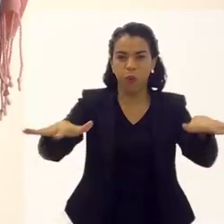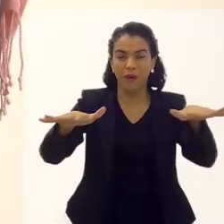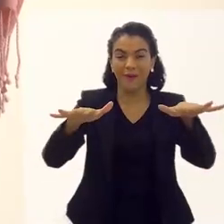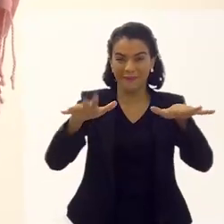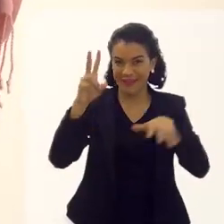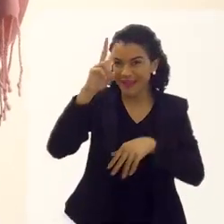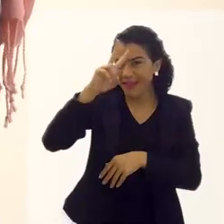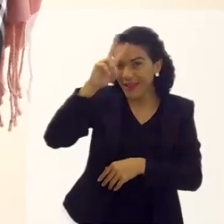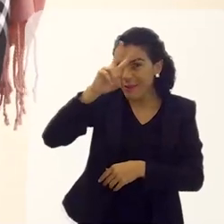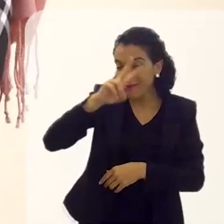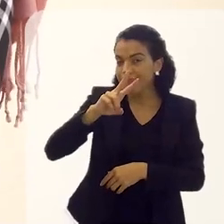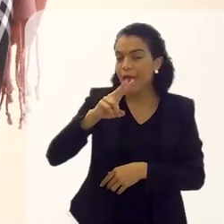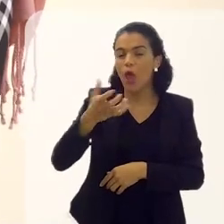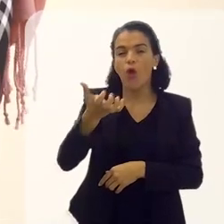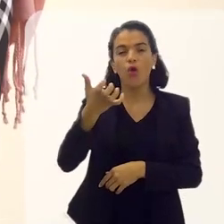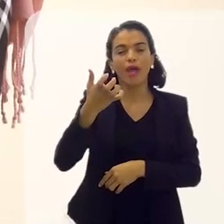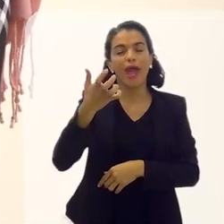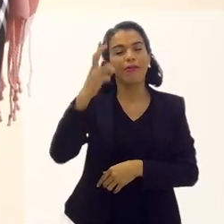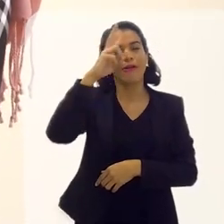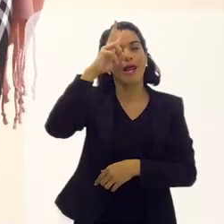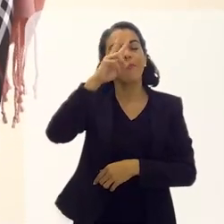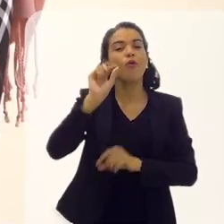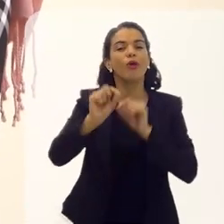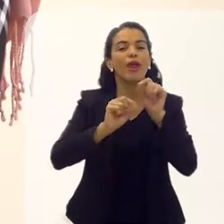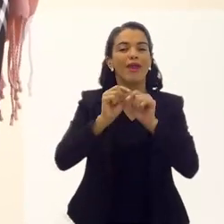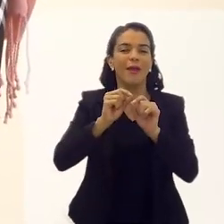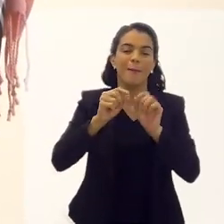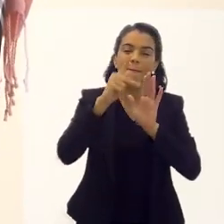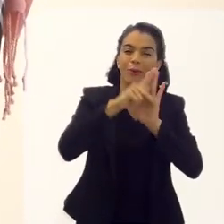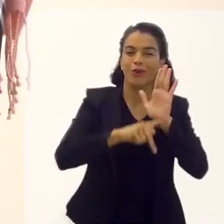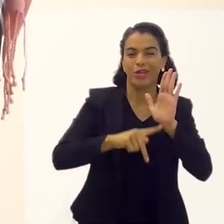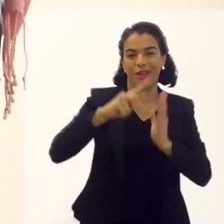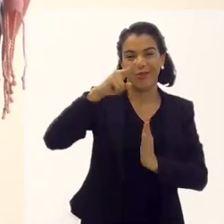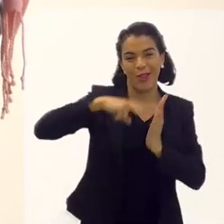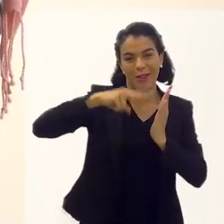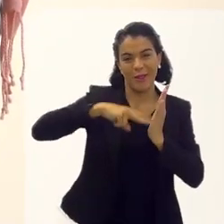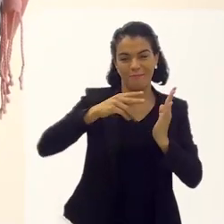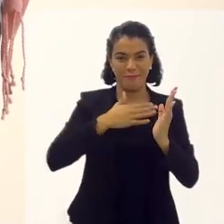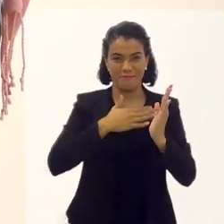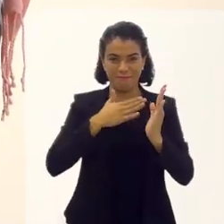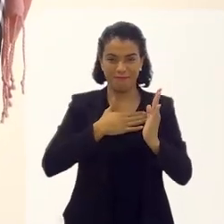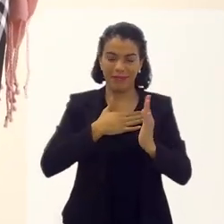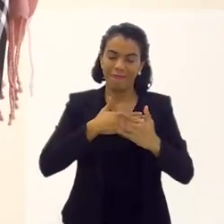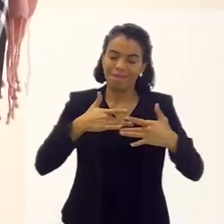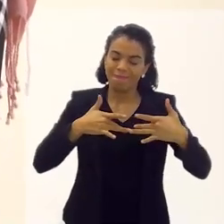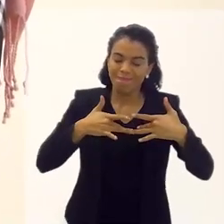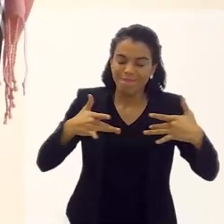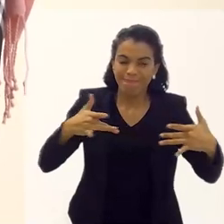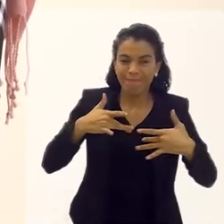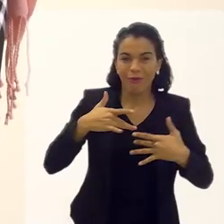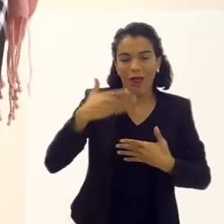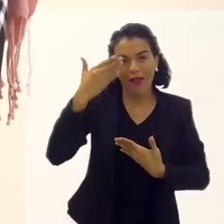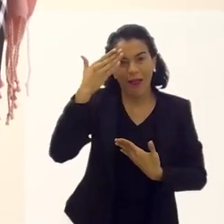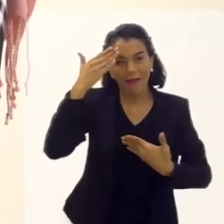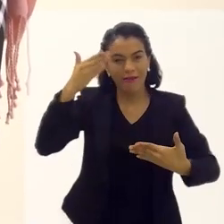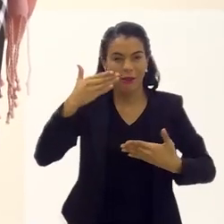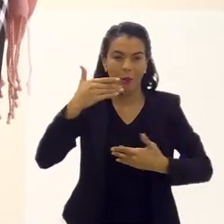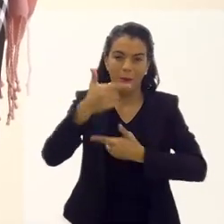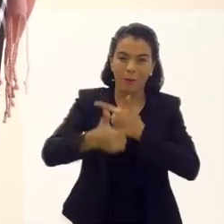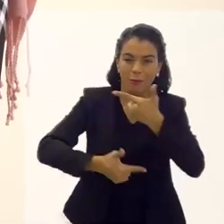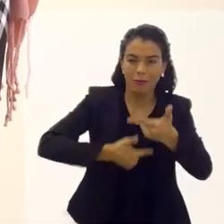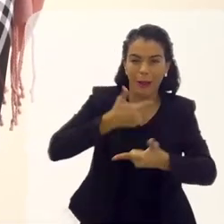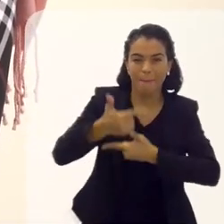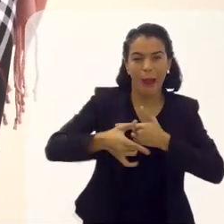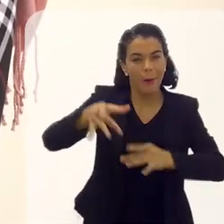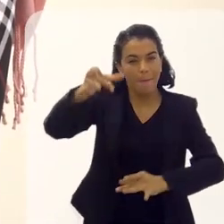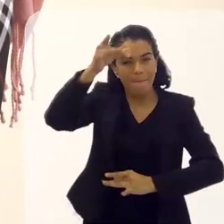E eu digo sempre que eu quero ser lembrada pelo Ler Pra Mim, com todo o amor, com toda a gratidão que eu tenho pela minha carreira,